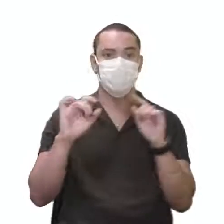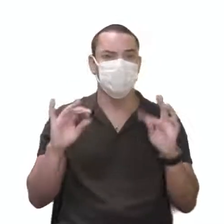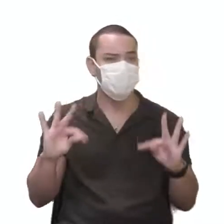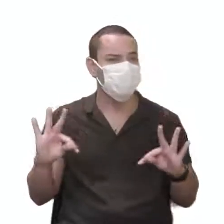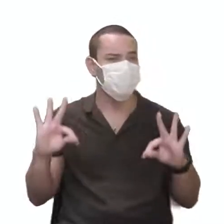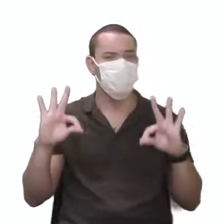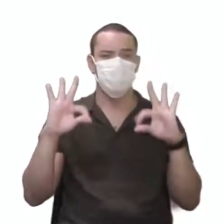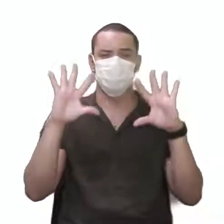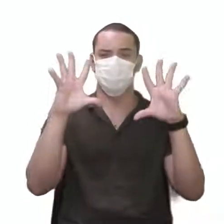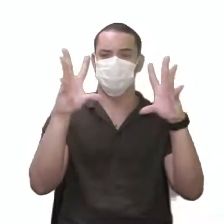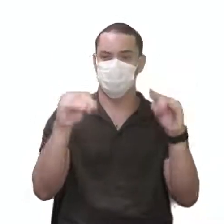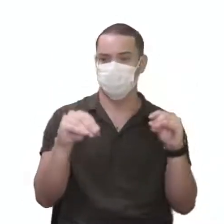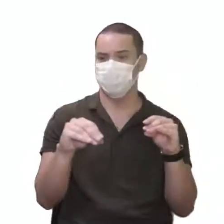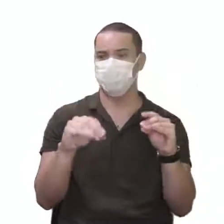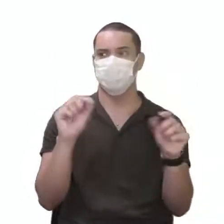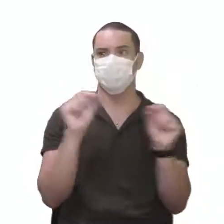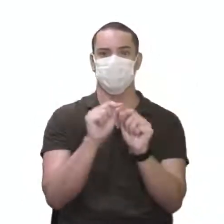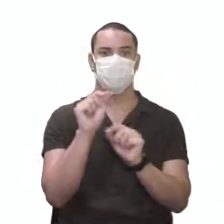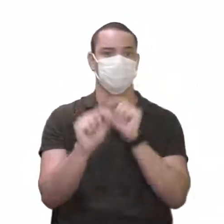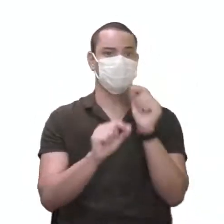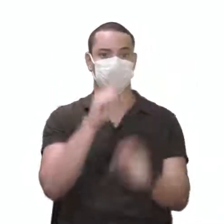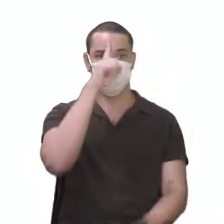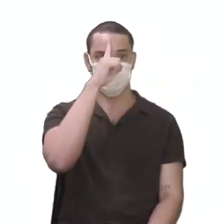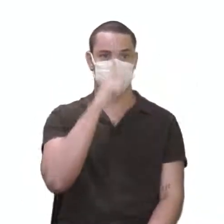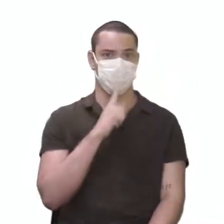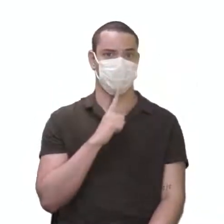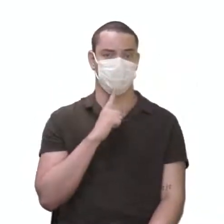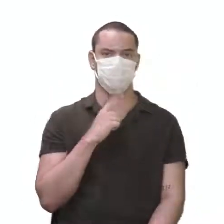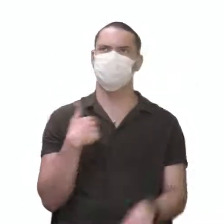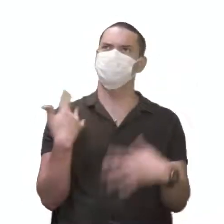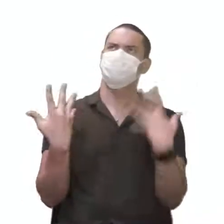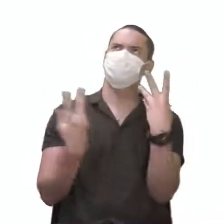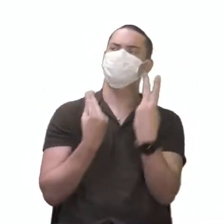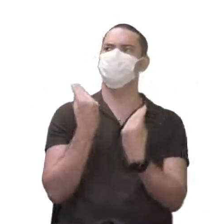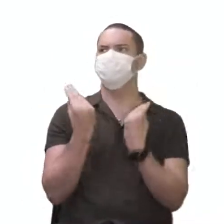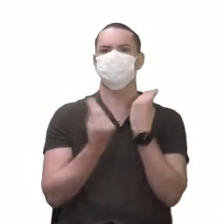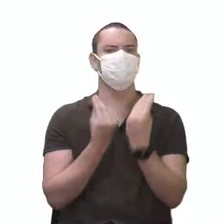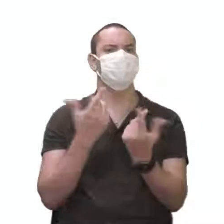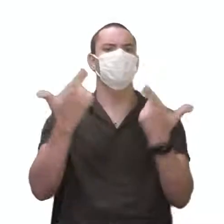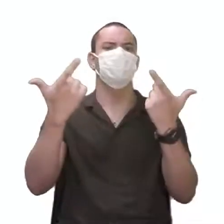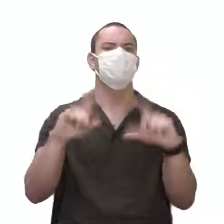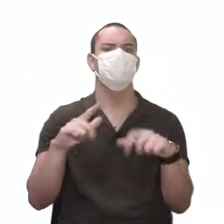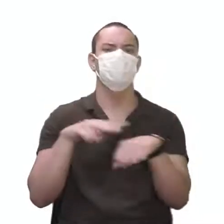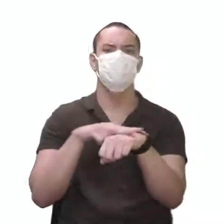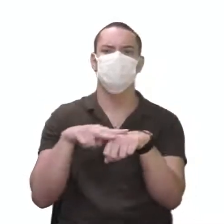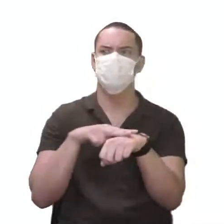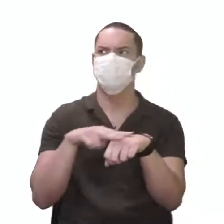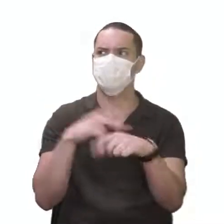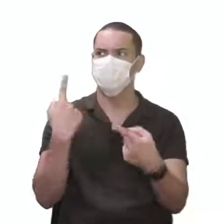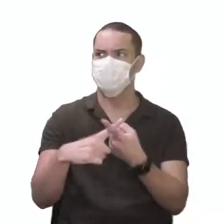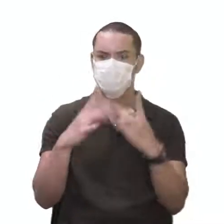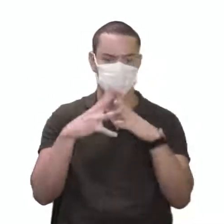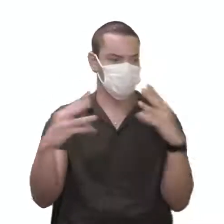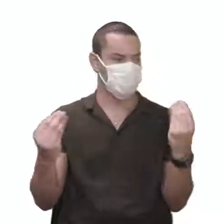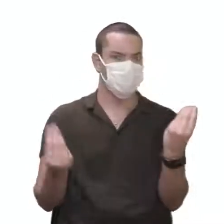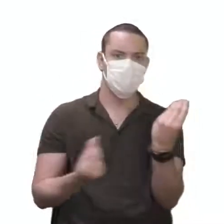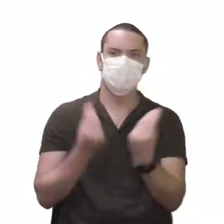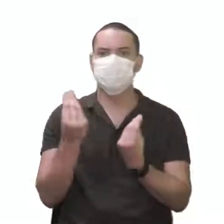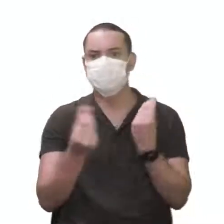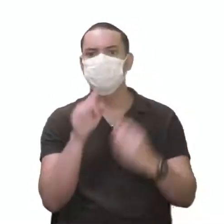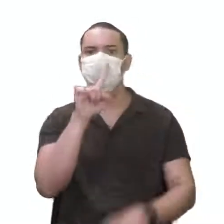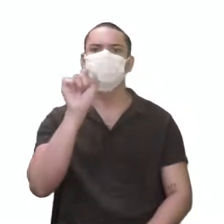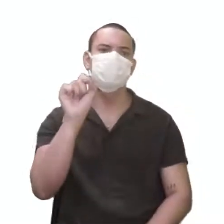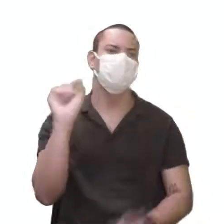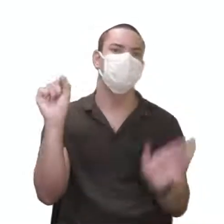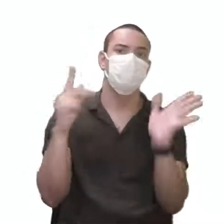indivíduos foram amarelos. E aí, ele se questionou, cadê a cor verde? Cadê a semente verde? O foi que aconteceu?